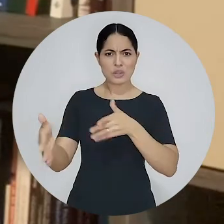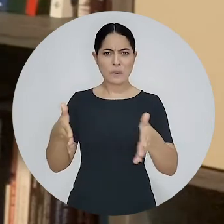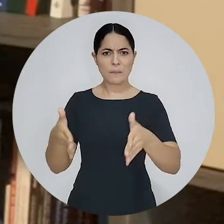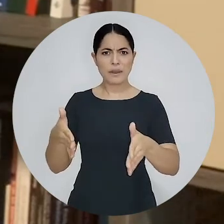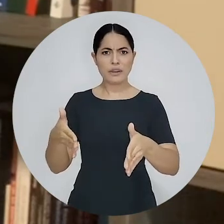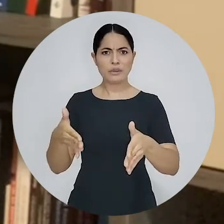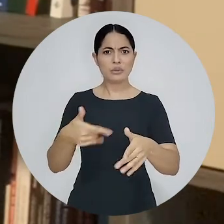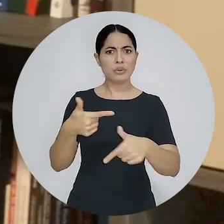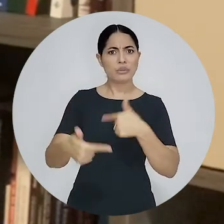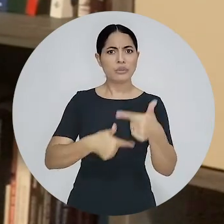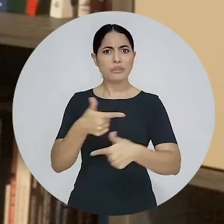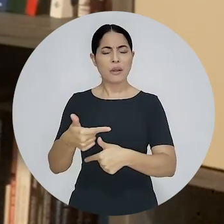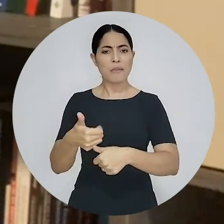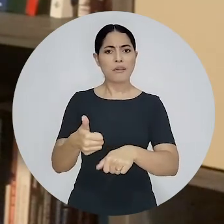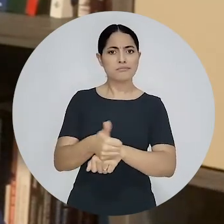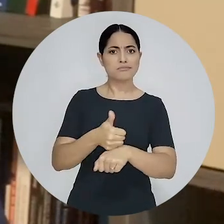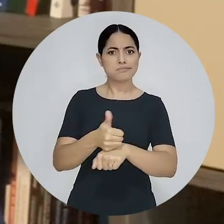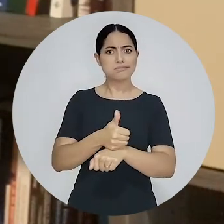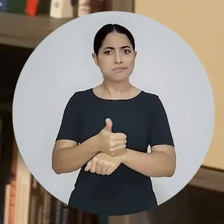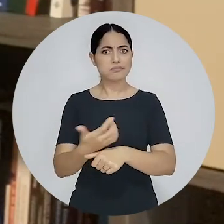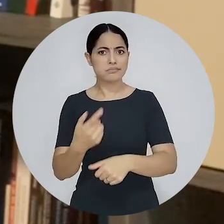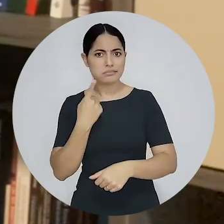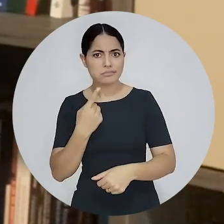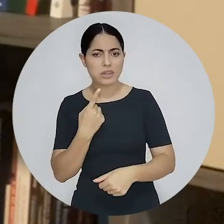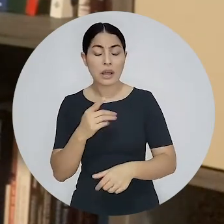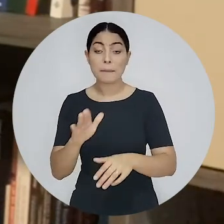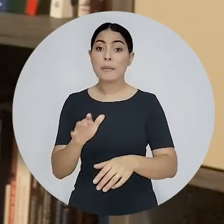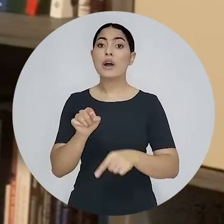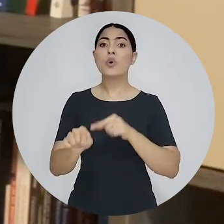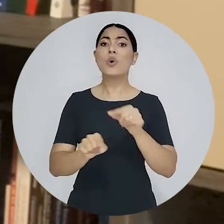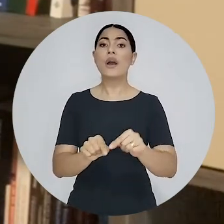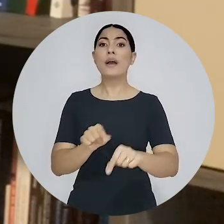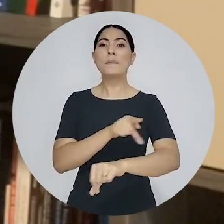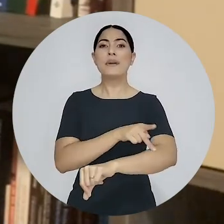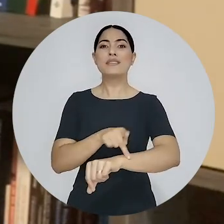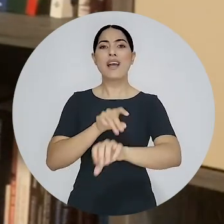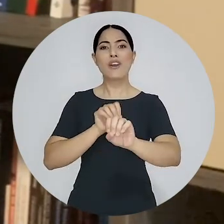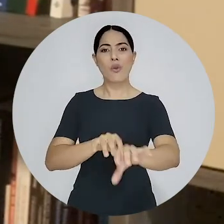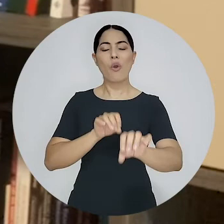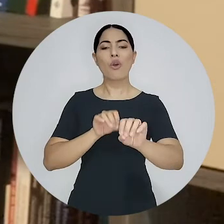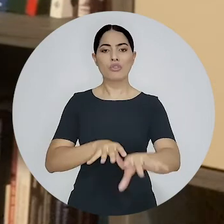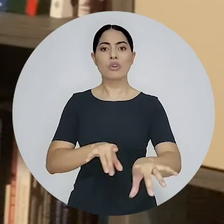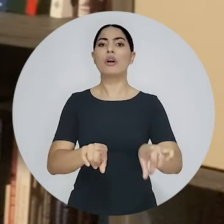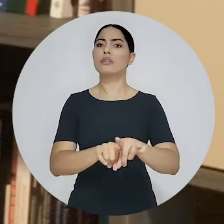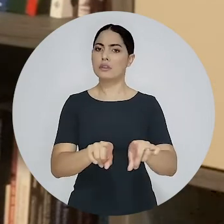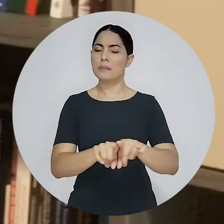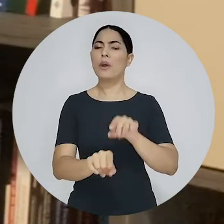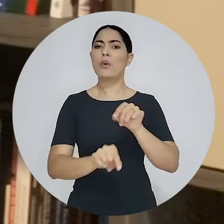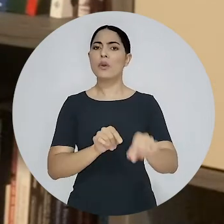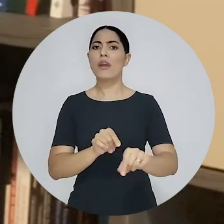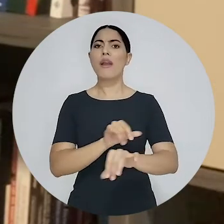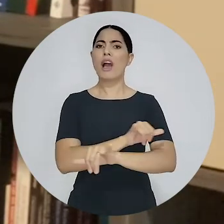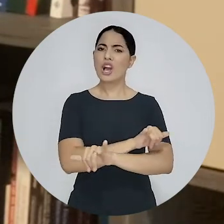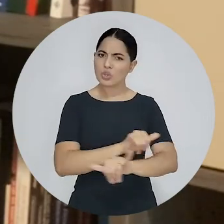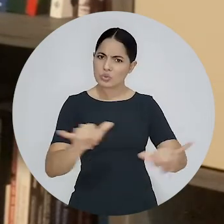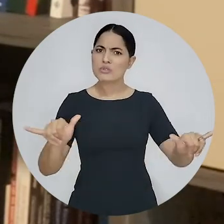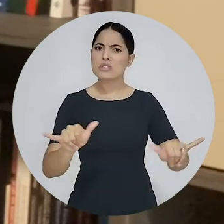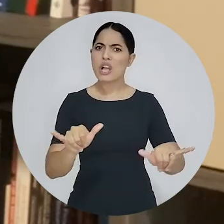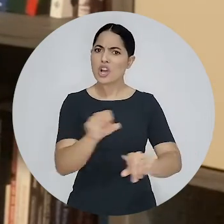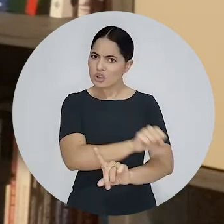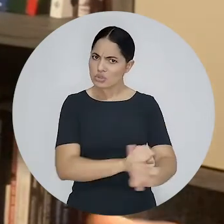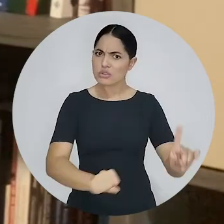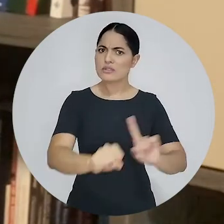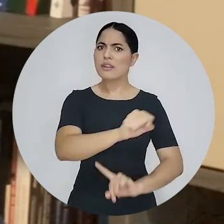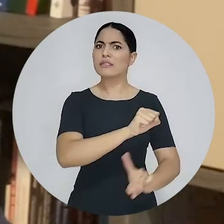no exercício funcional. E também tem uma função pedagógica, porque comunica para a